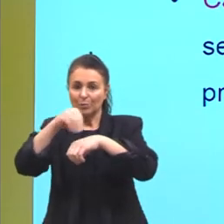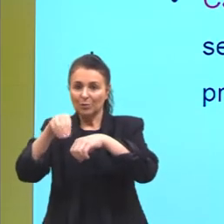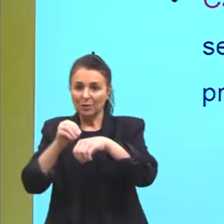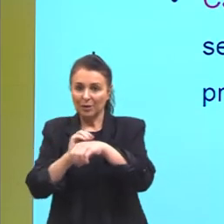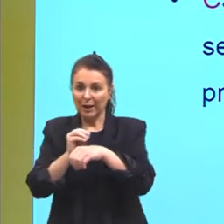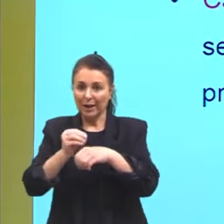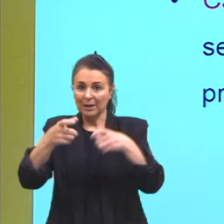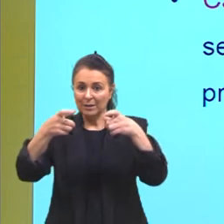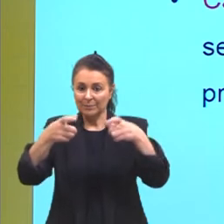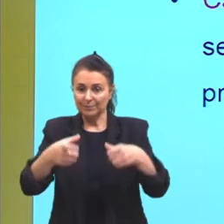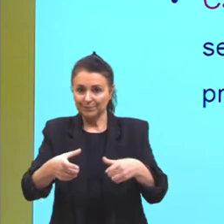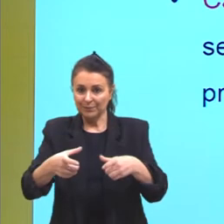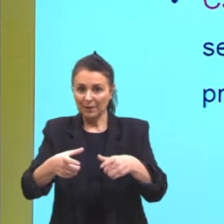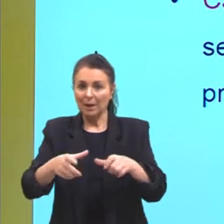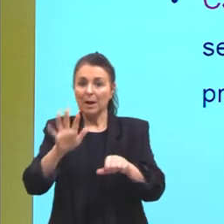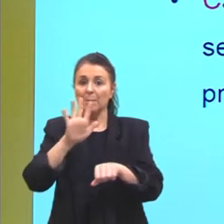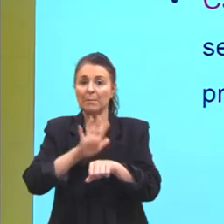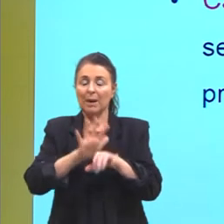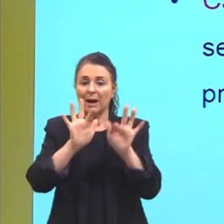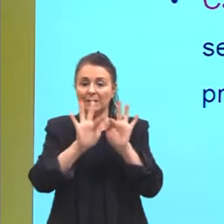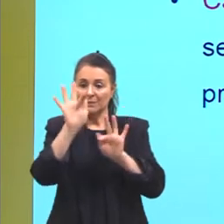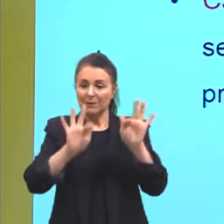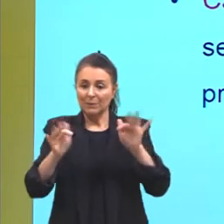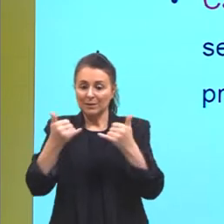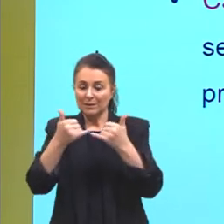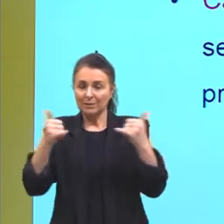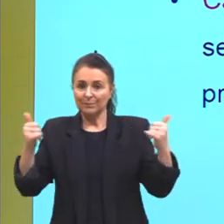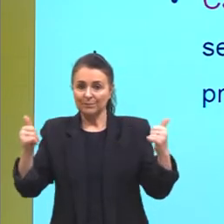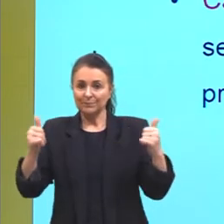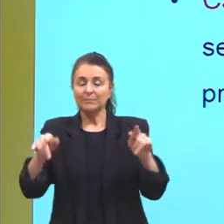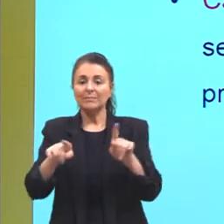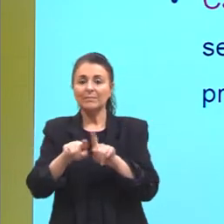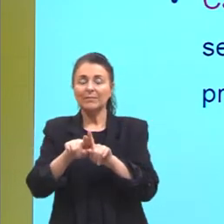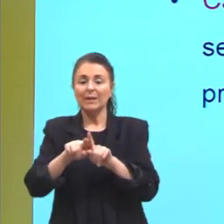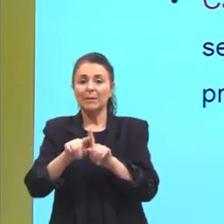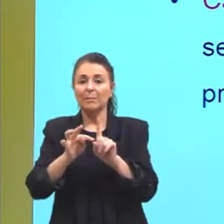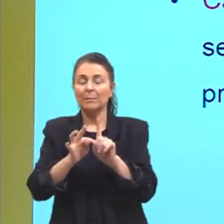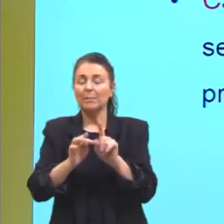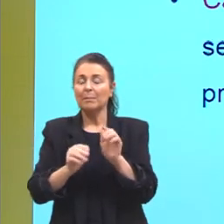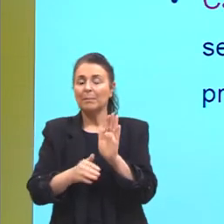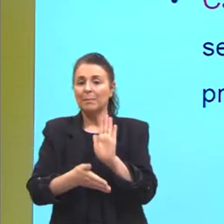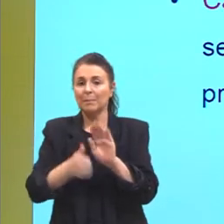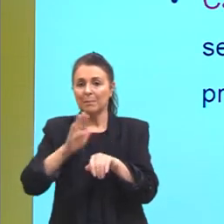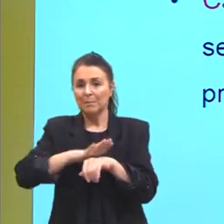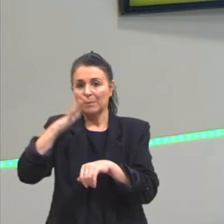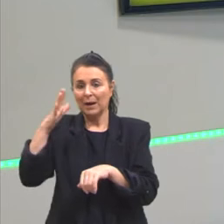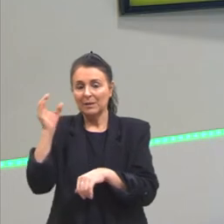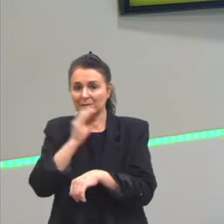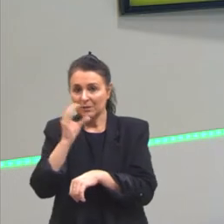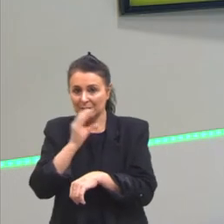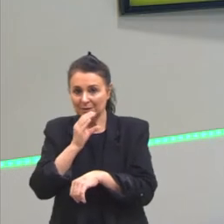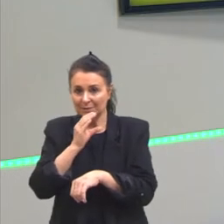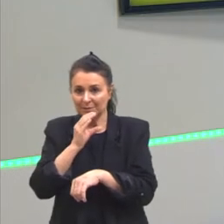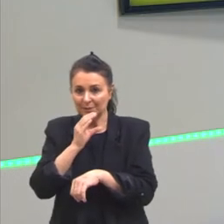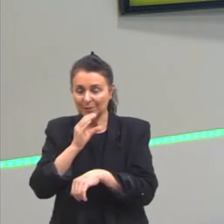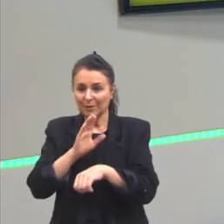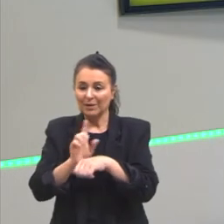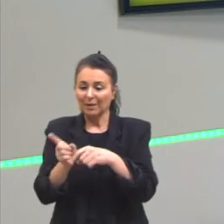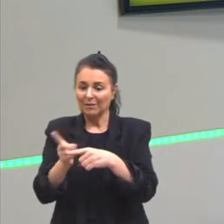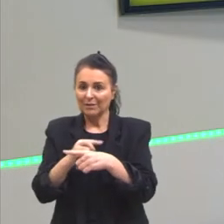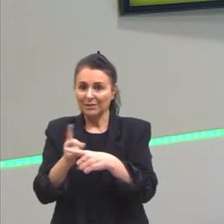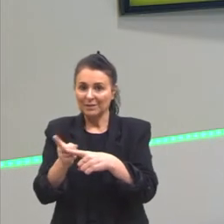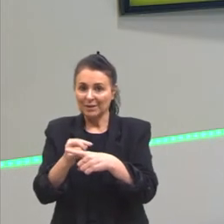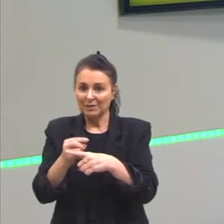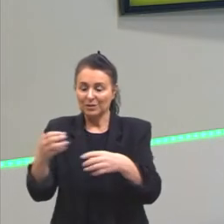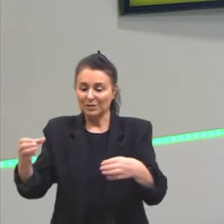maior a frequência desses choques efetivos e maior a velocidade da reação. Então, quanto maior a concentração dos meus reagentes,